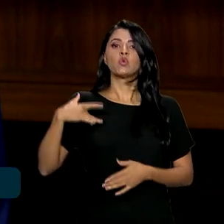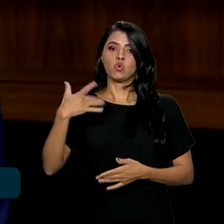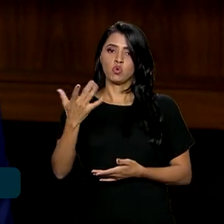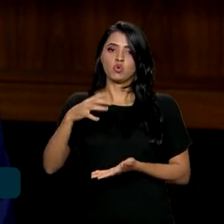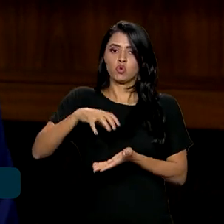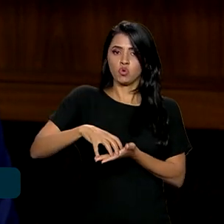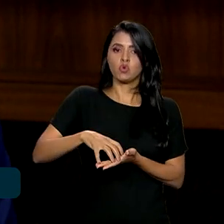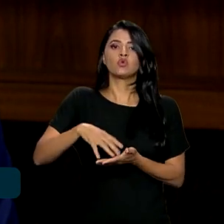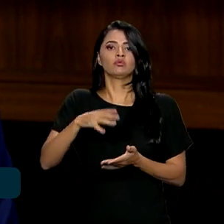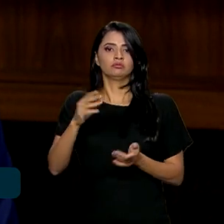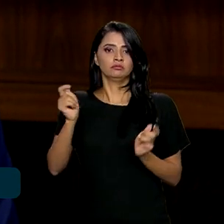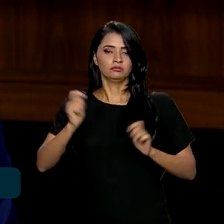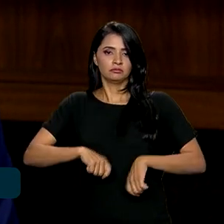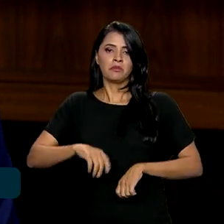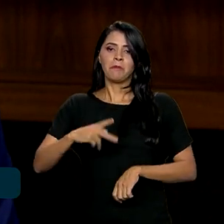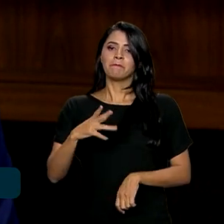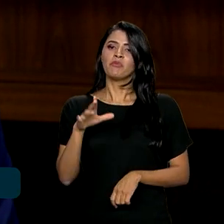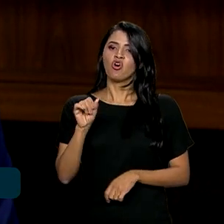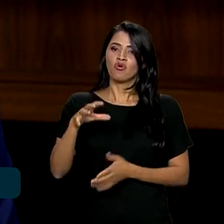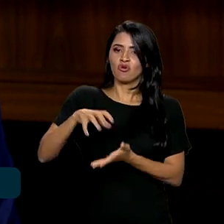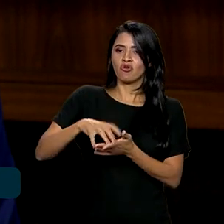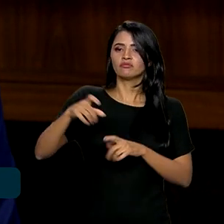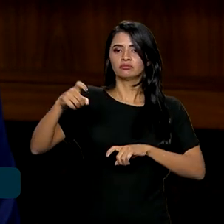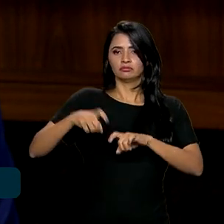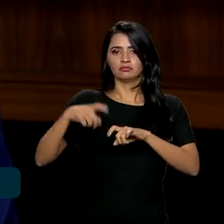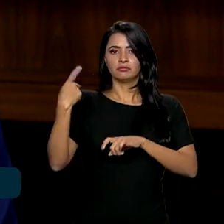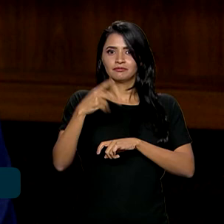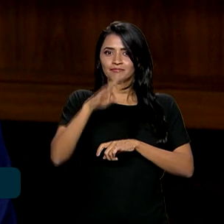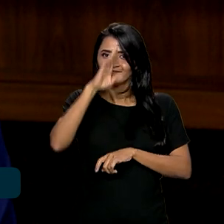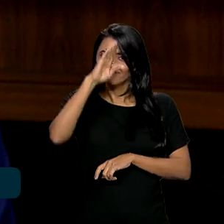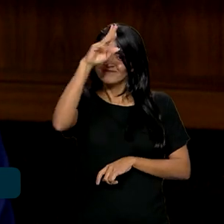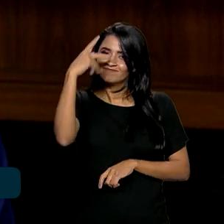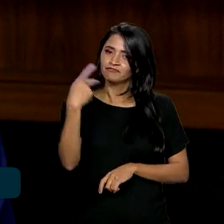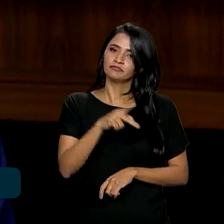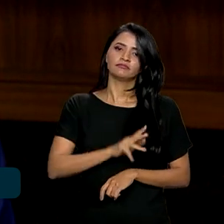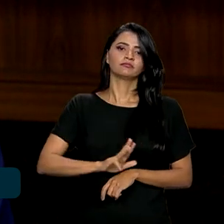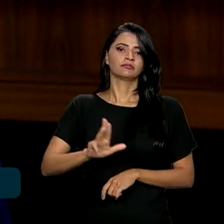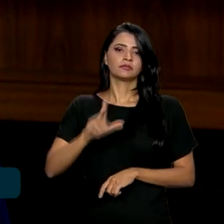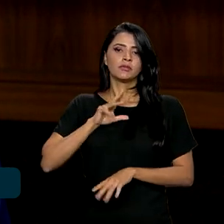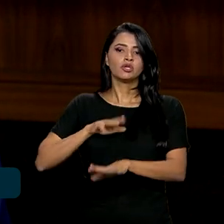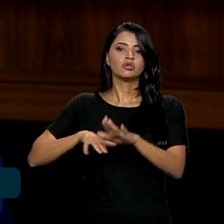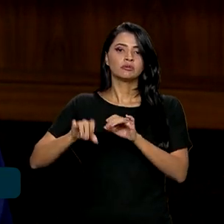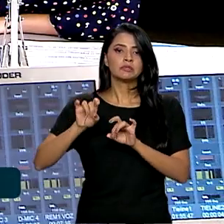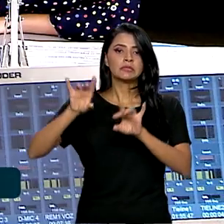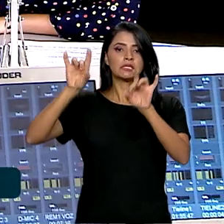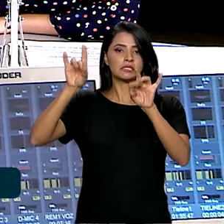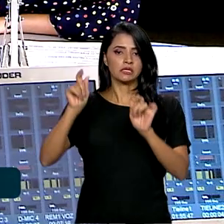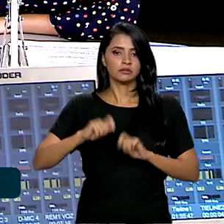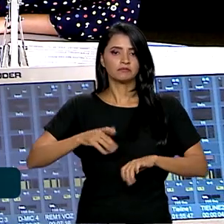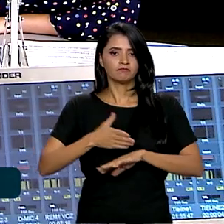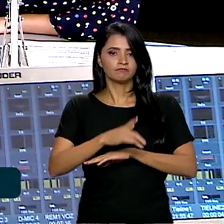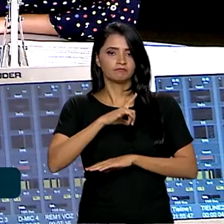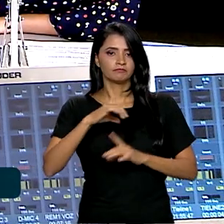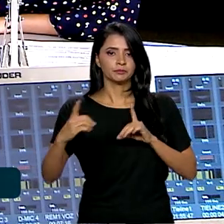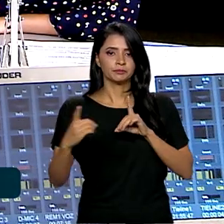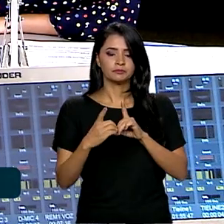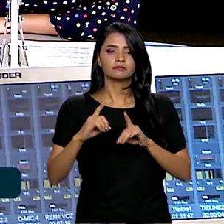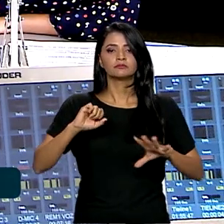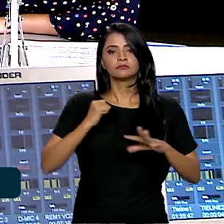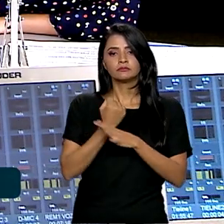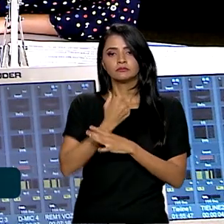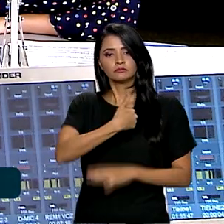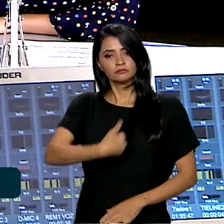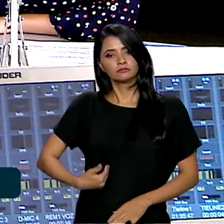carro-chefe do presidente da República, para garantir as chamadas especialidades. E garantiu que o governo